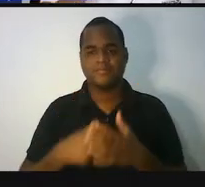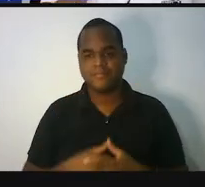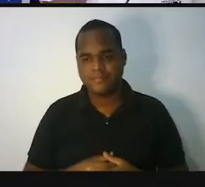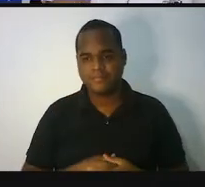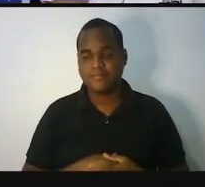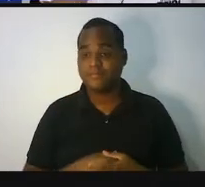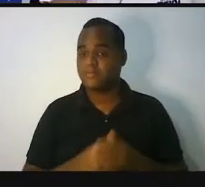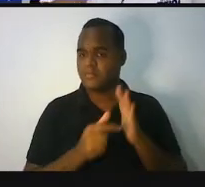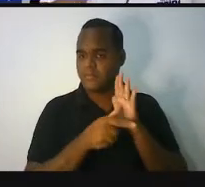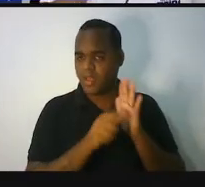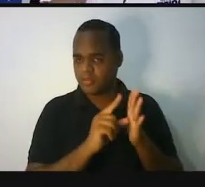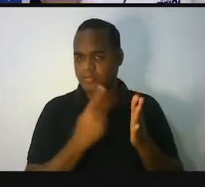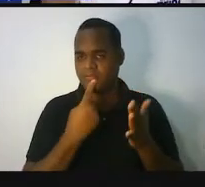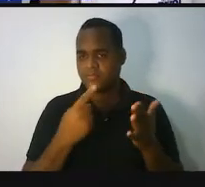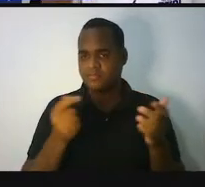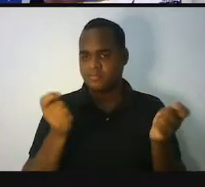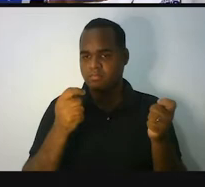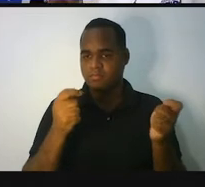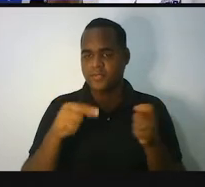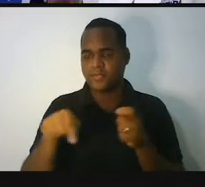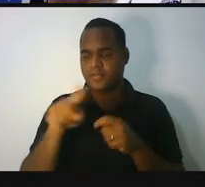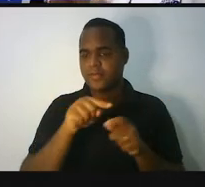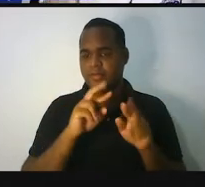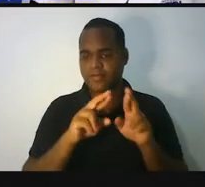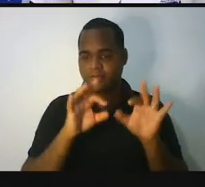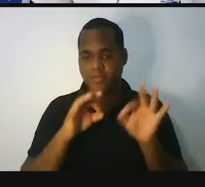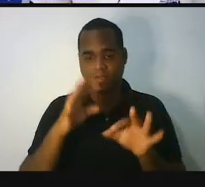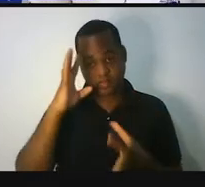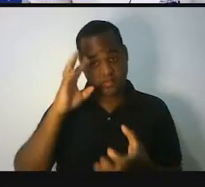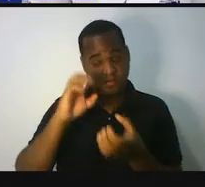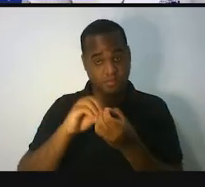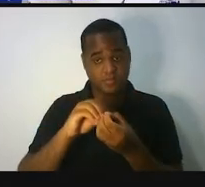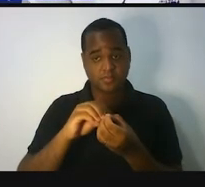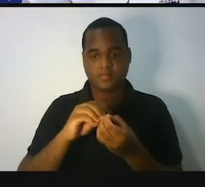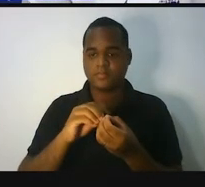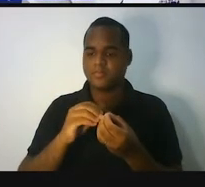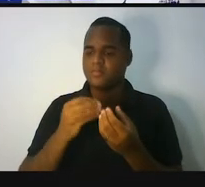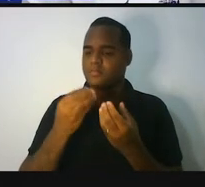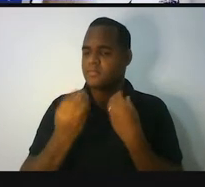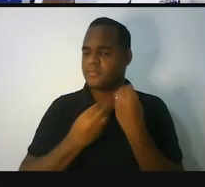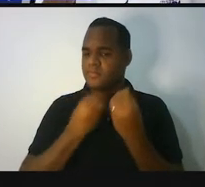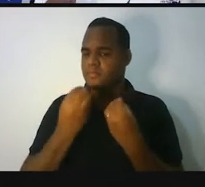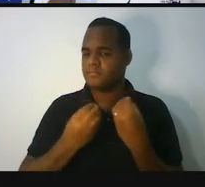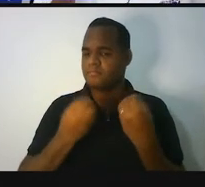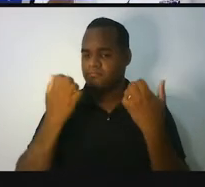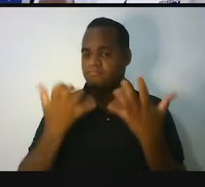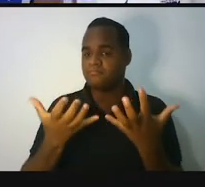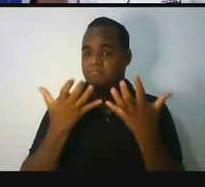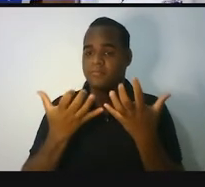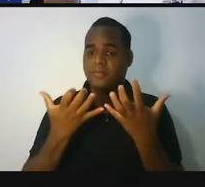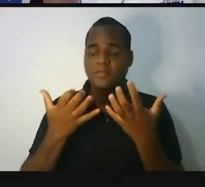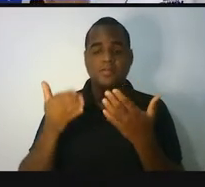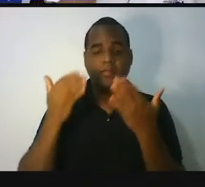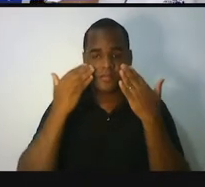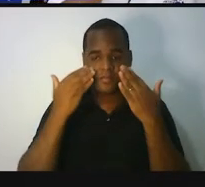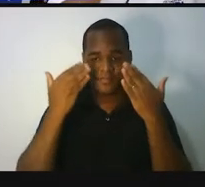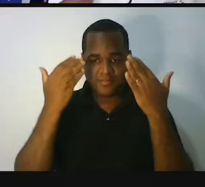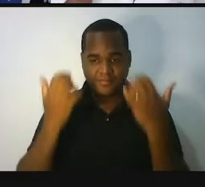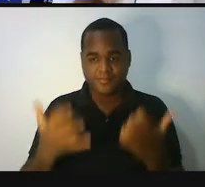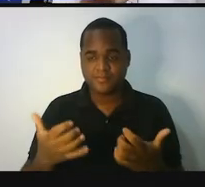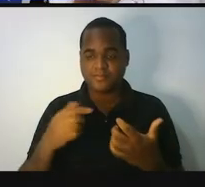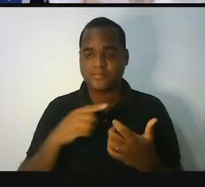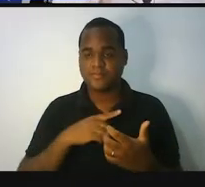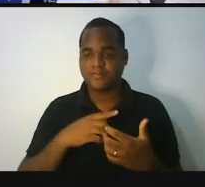Antes de a gente entender isso daí, eu quero mostrar uma outra situação. Essa situação